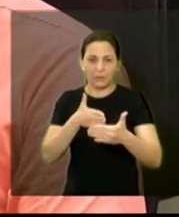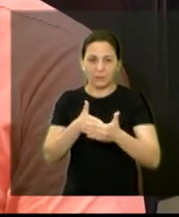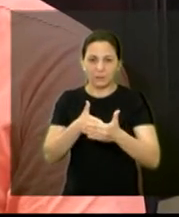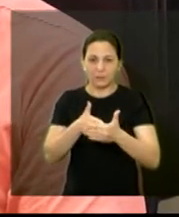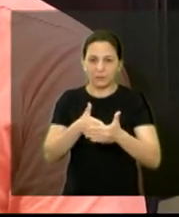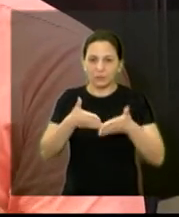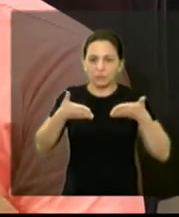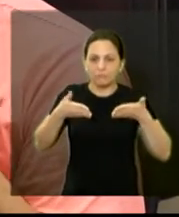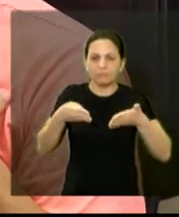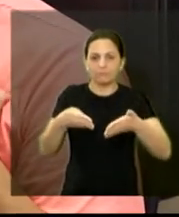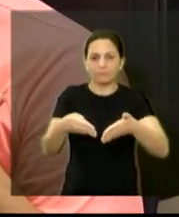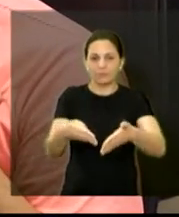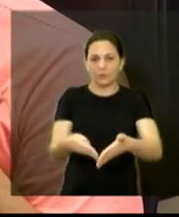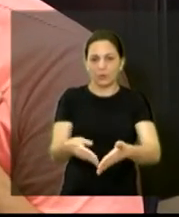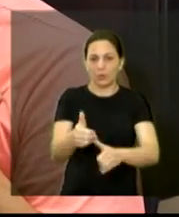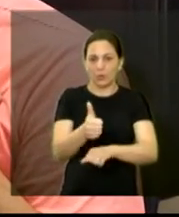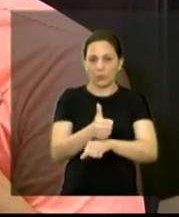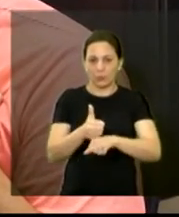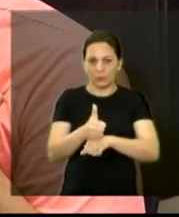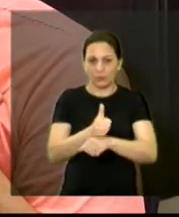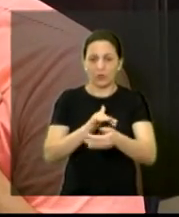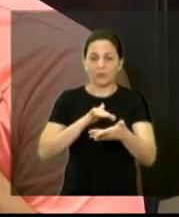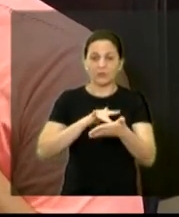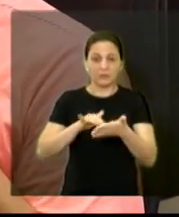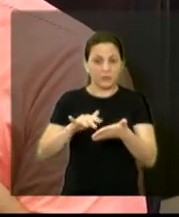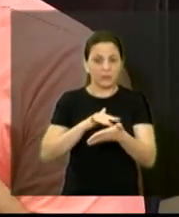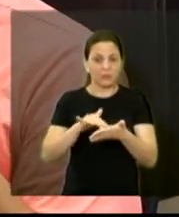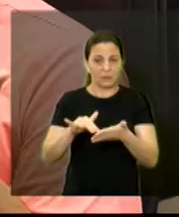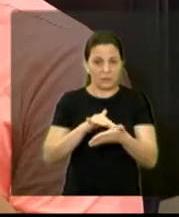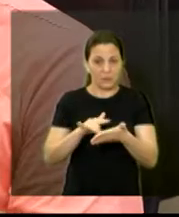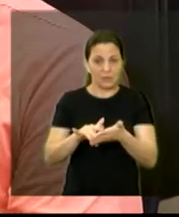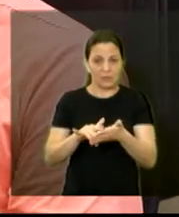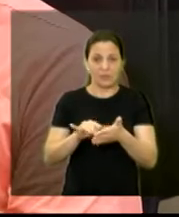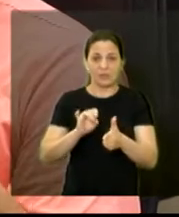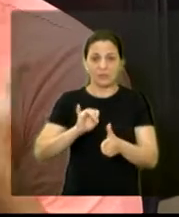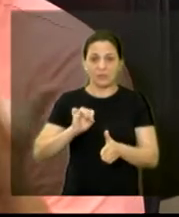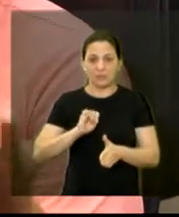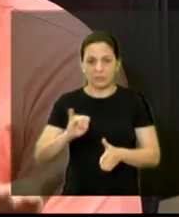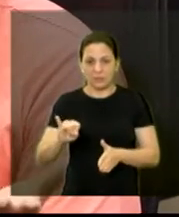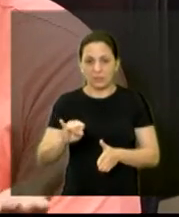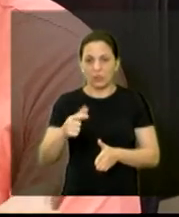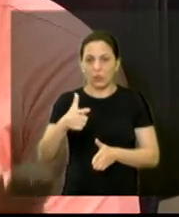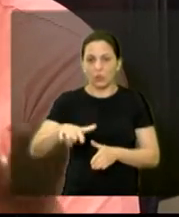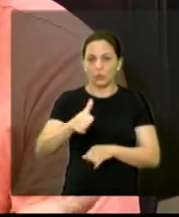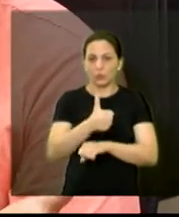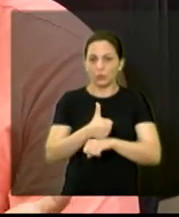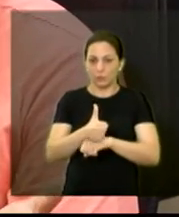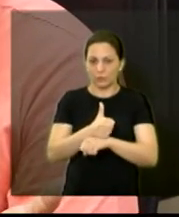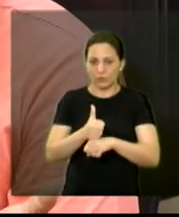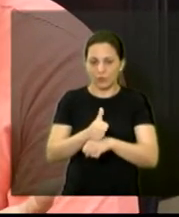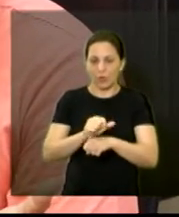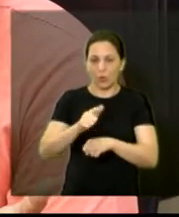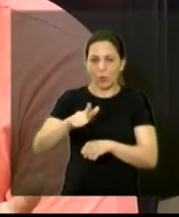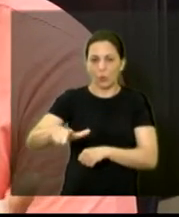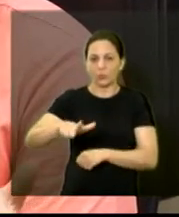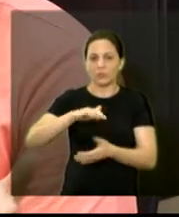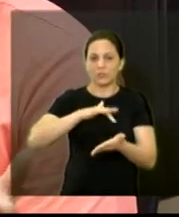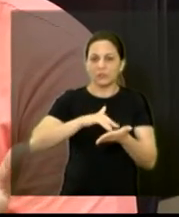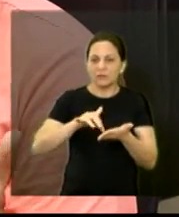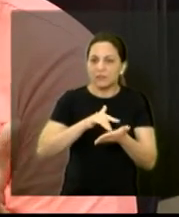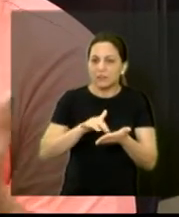exclusivamente aos profissionais da secretaria se qualquer outro profissional de outra secretaria